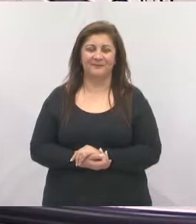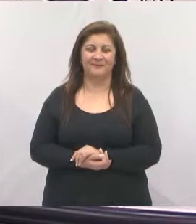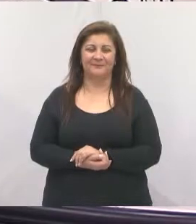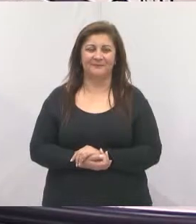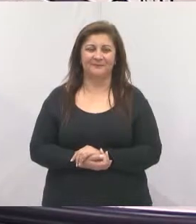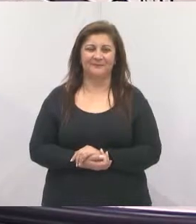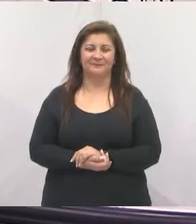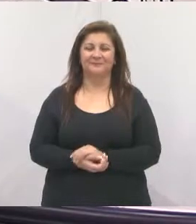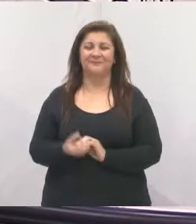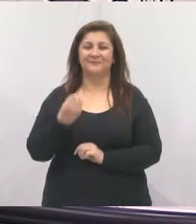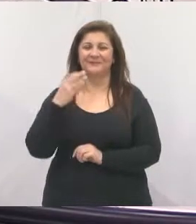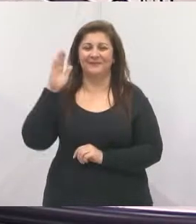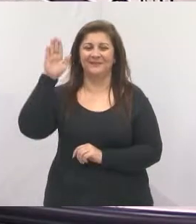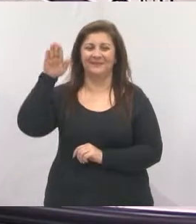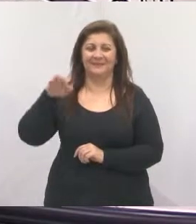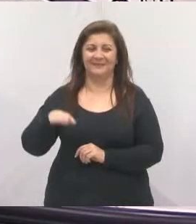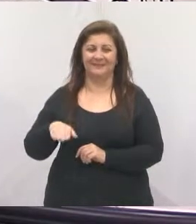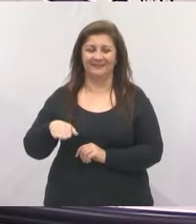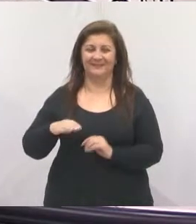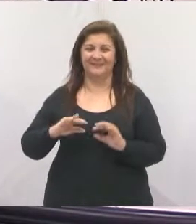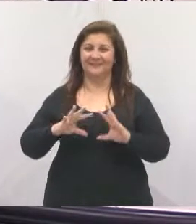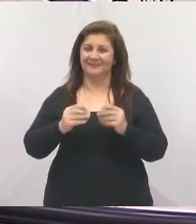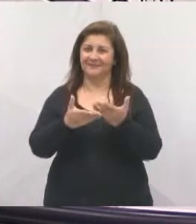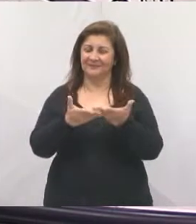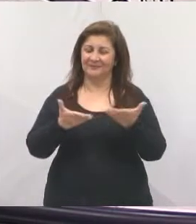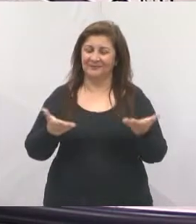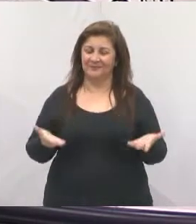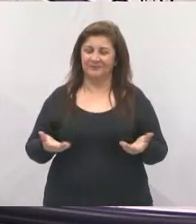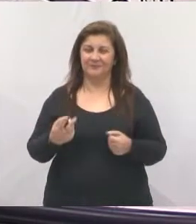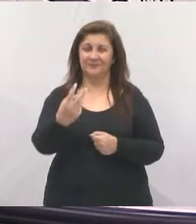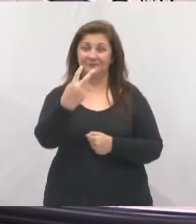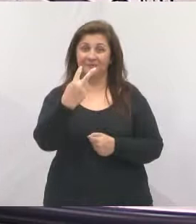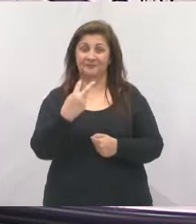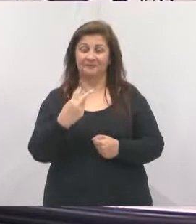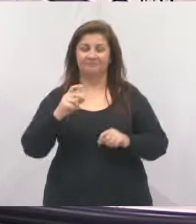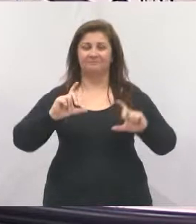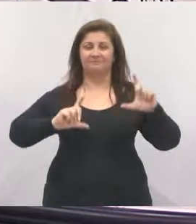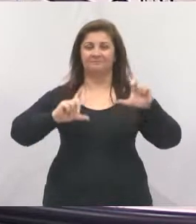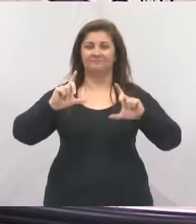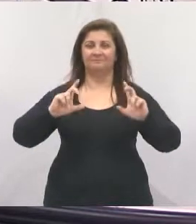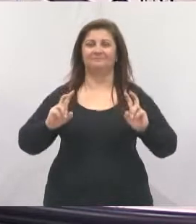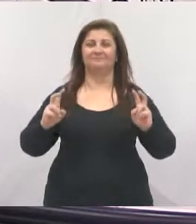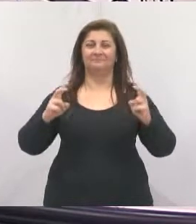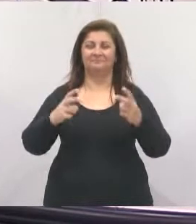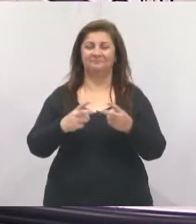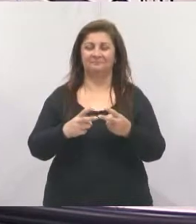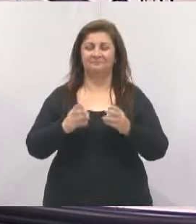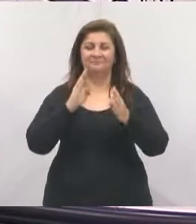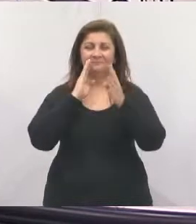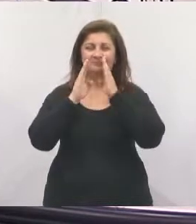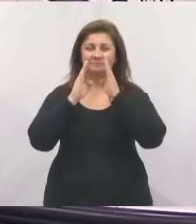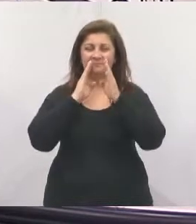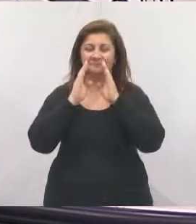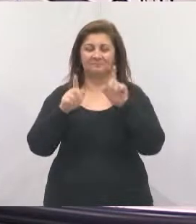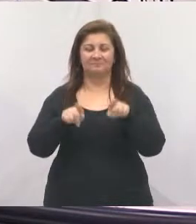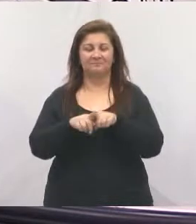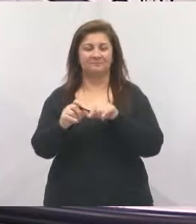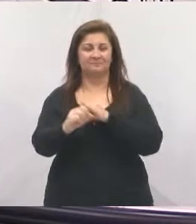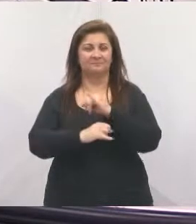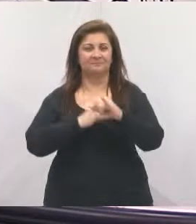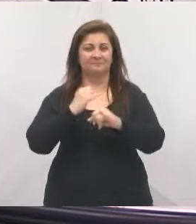Boa tarde a todos, aquele que nos assiste ao vivo pela TV Câmara, Facebook, os internautas,